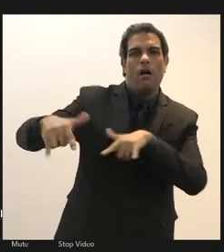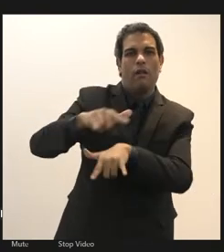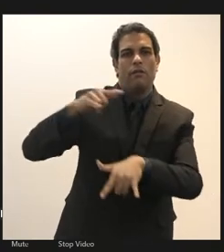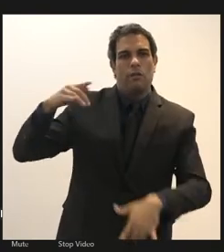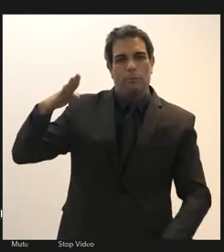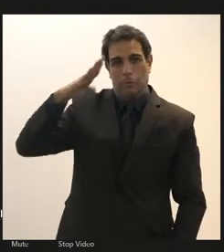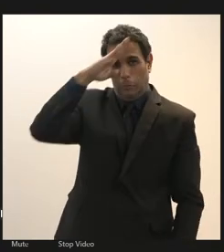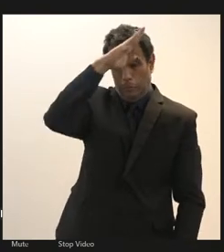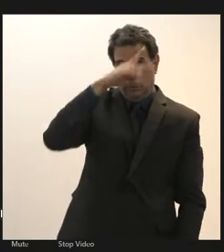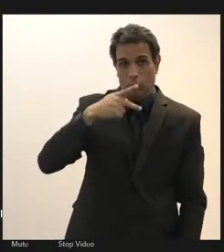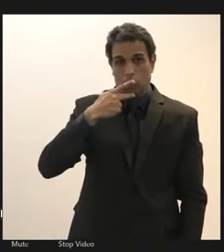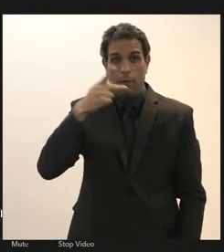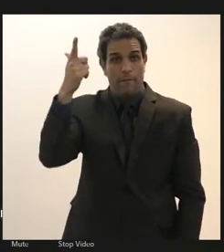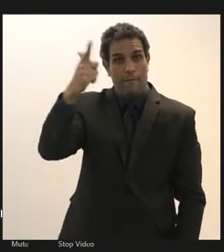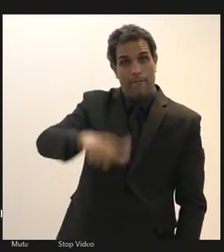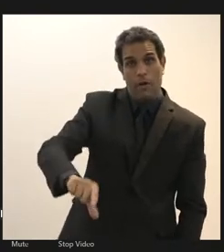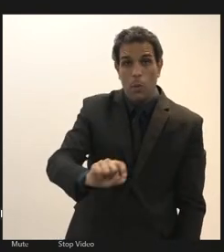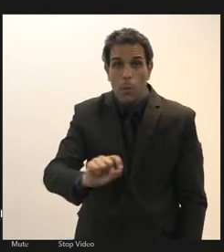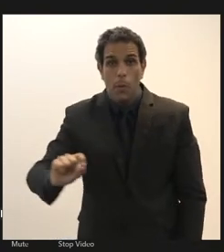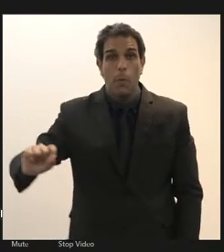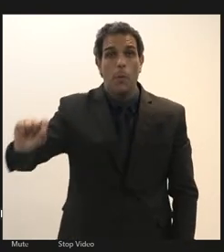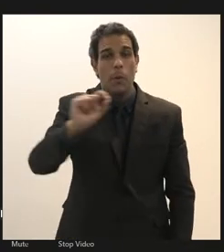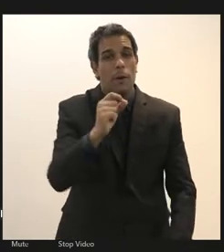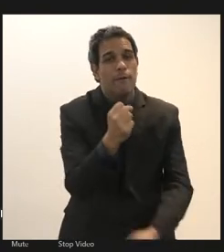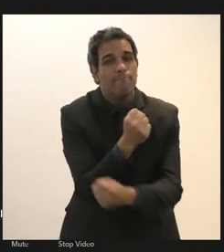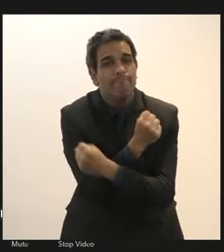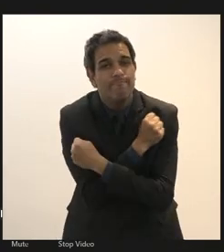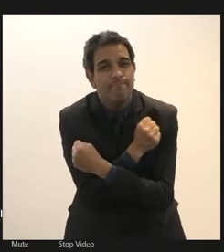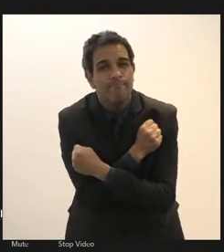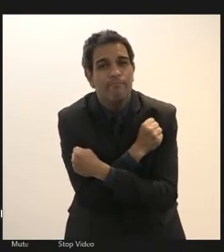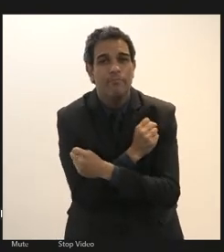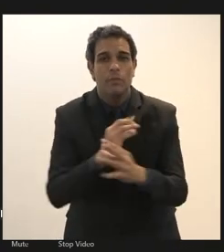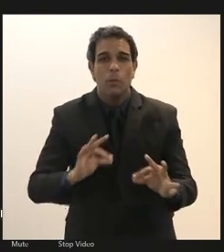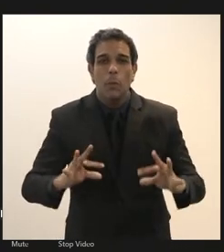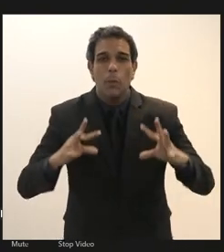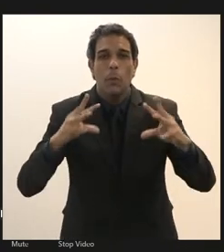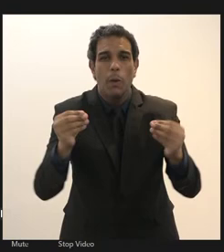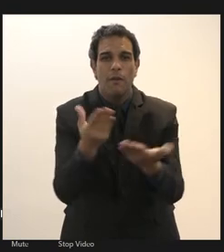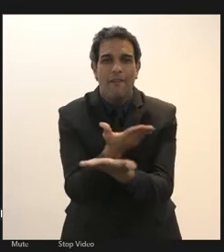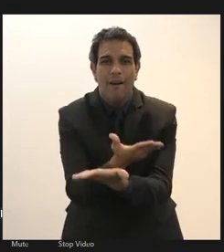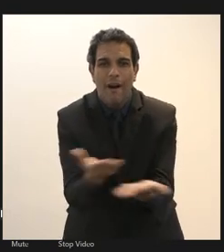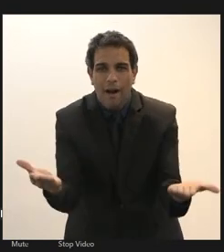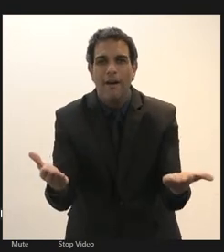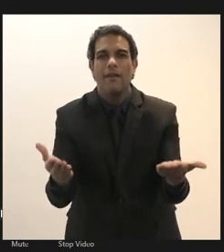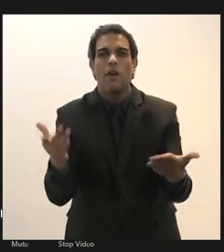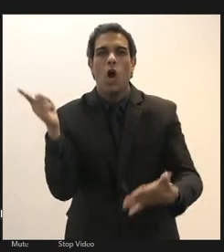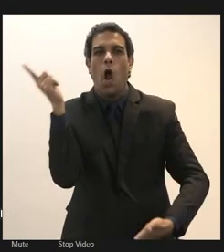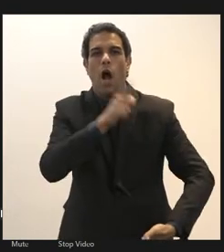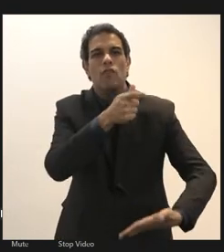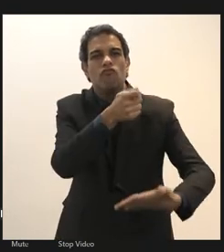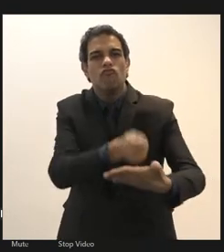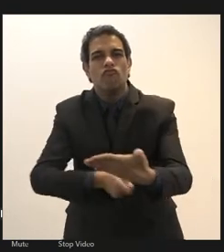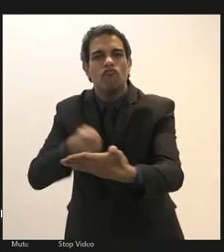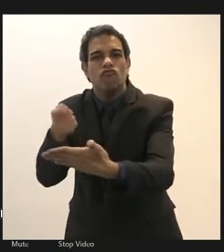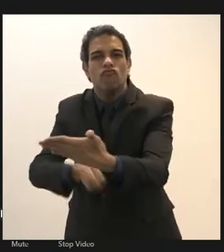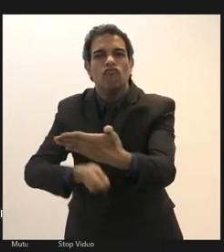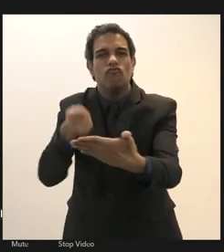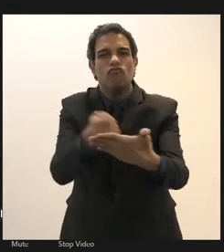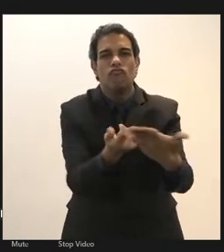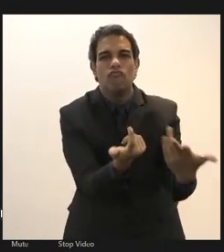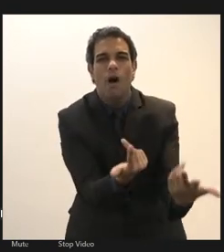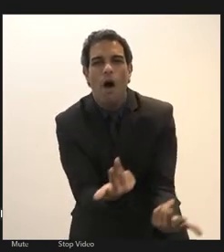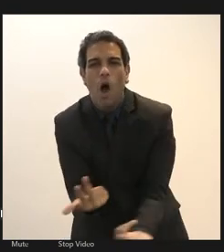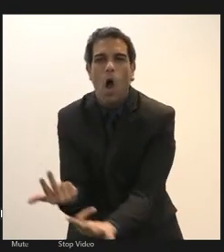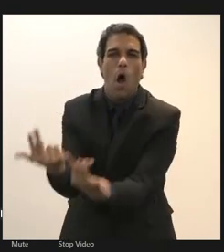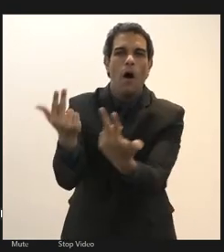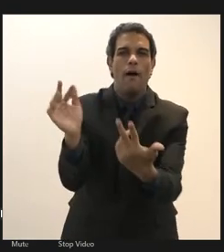de novo minha saudação meu abraço a todos os lutadores os guerreiros de todas as categorias federais